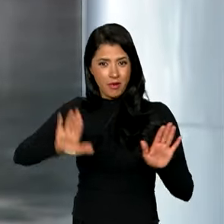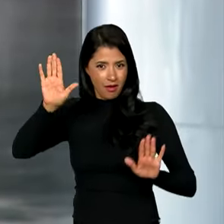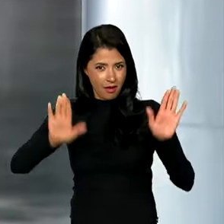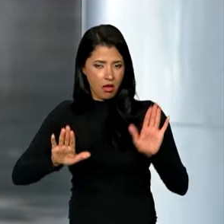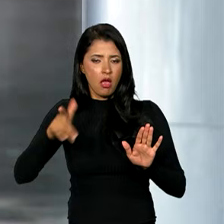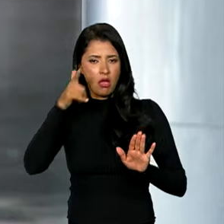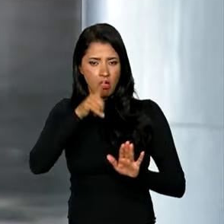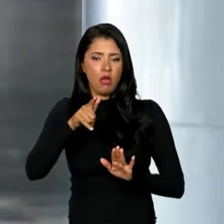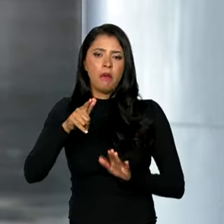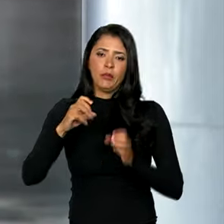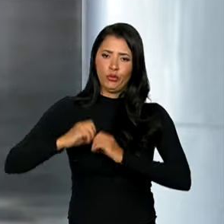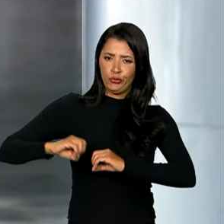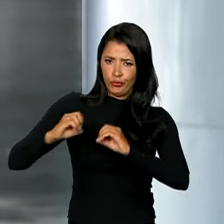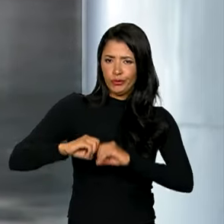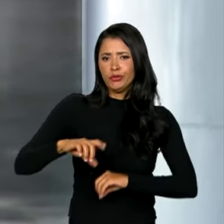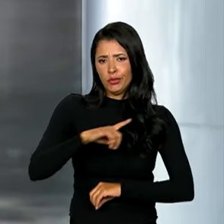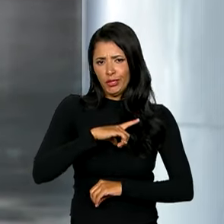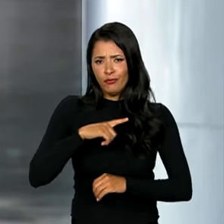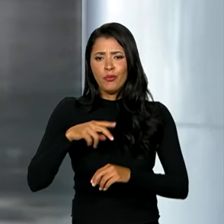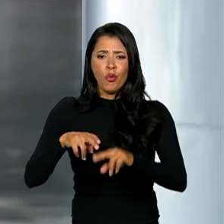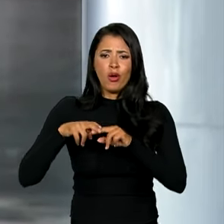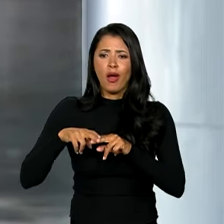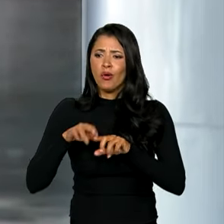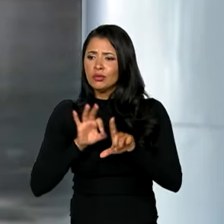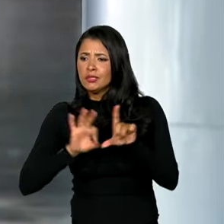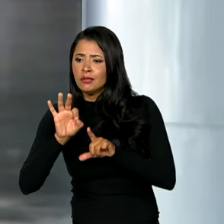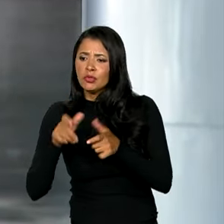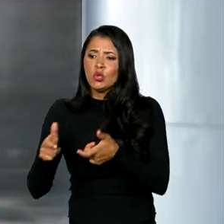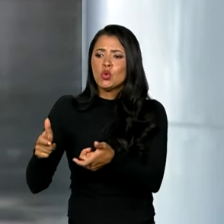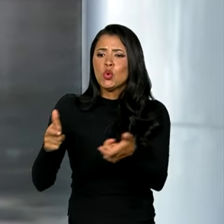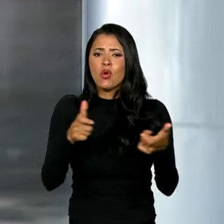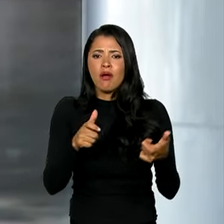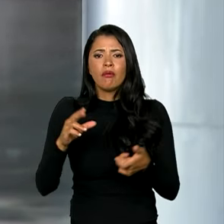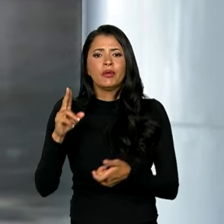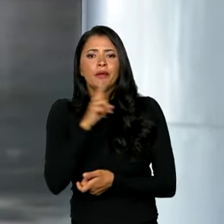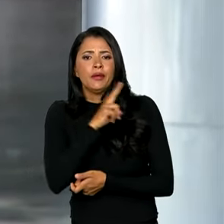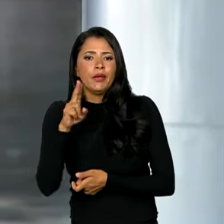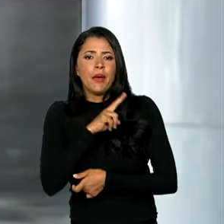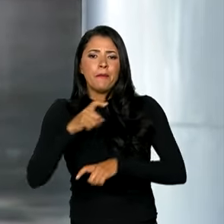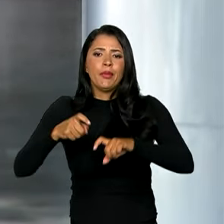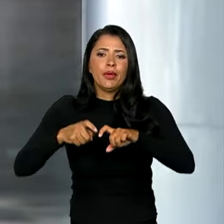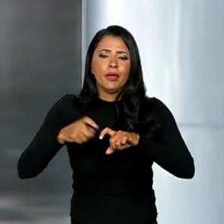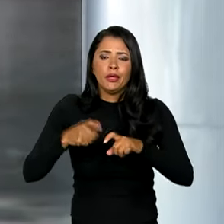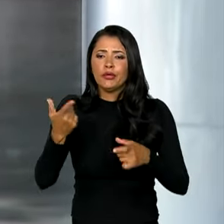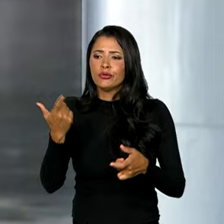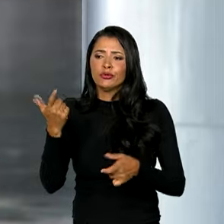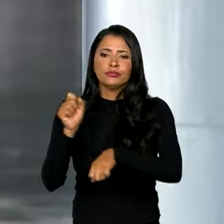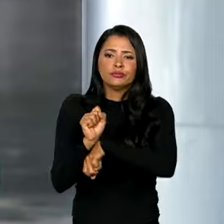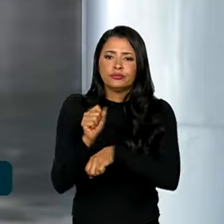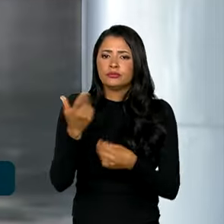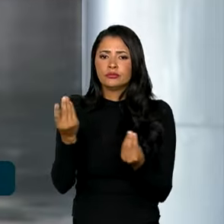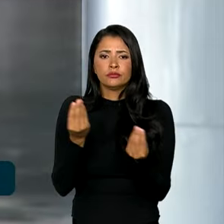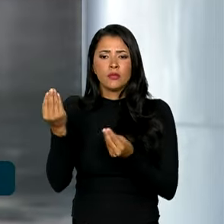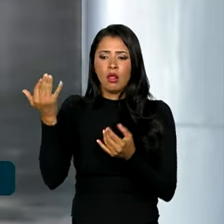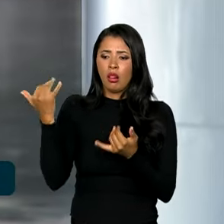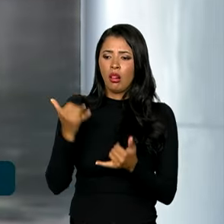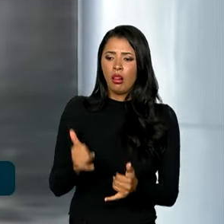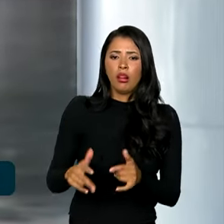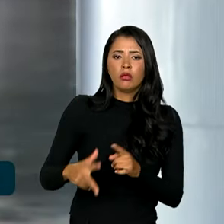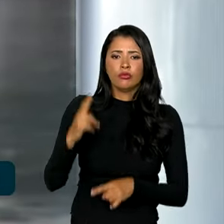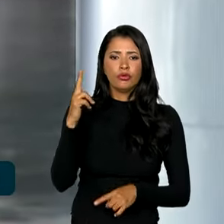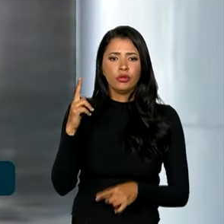afetados por problemas logísticos, como emergências médicas, interrupções temporárias de energia